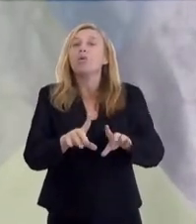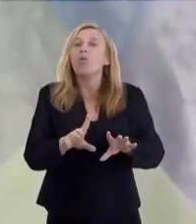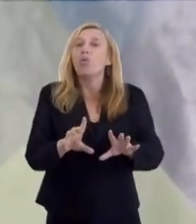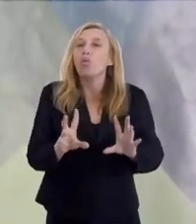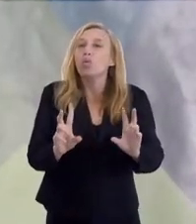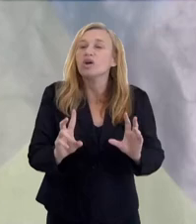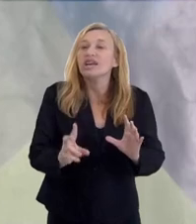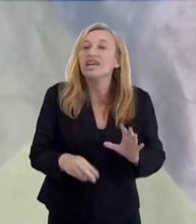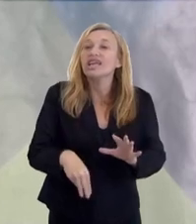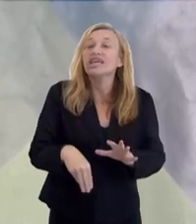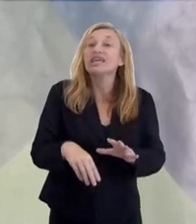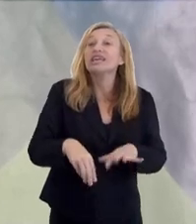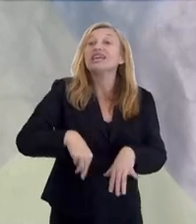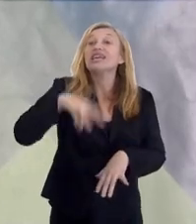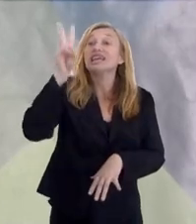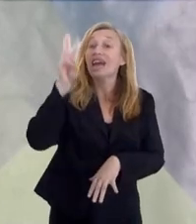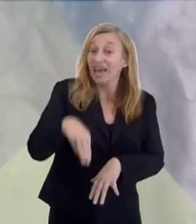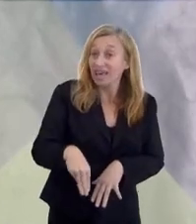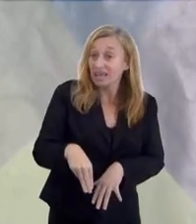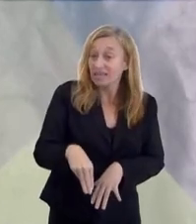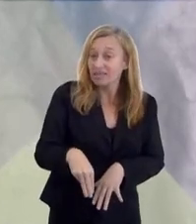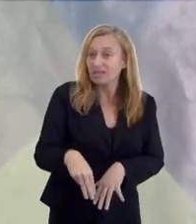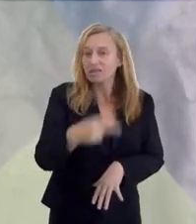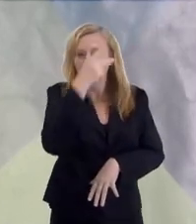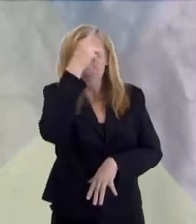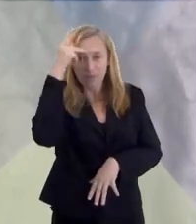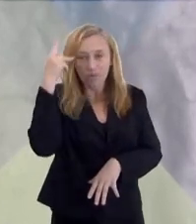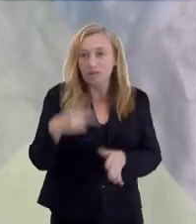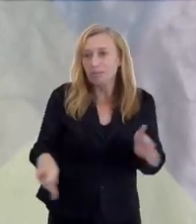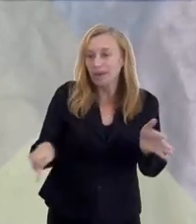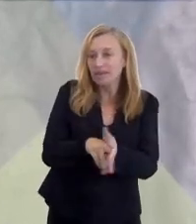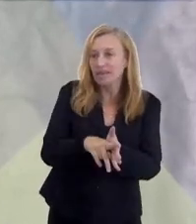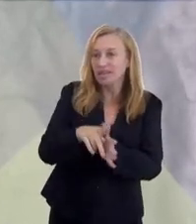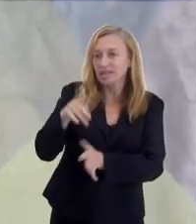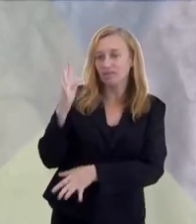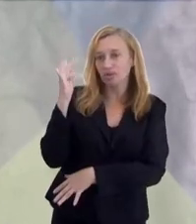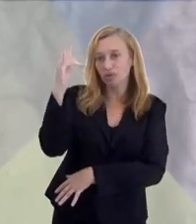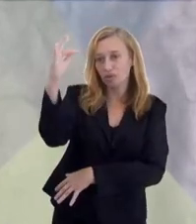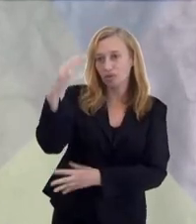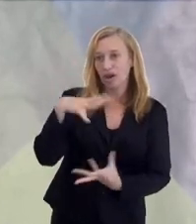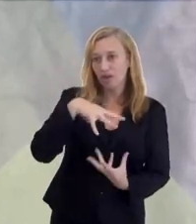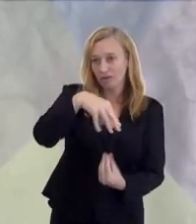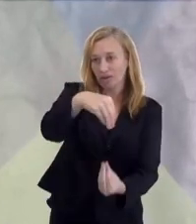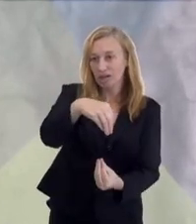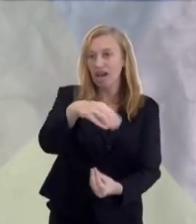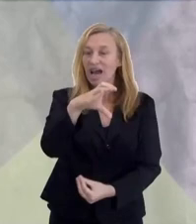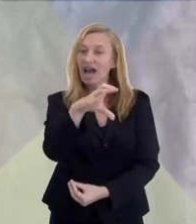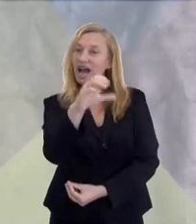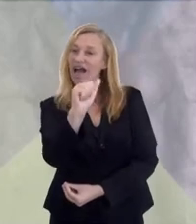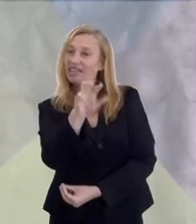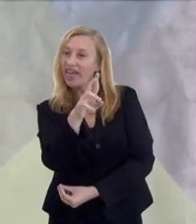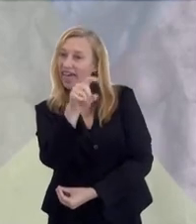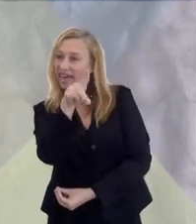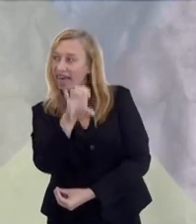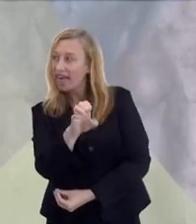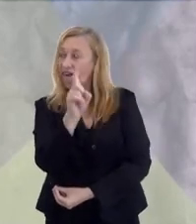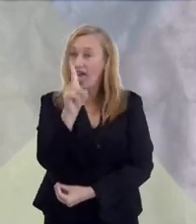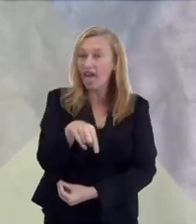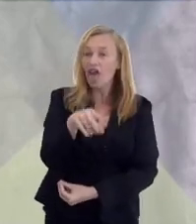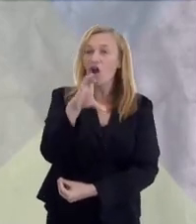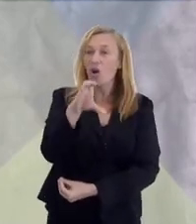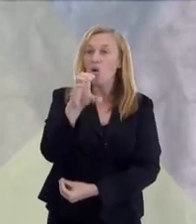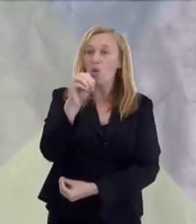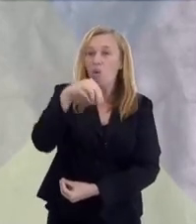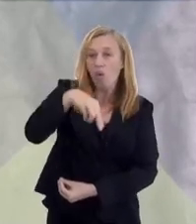quem é o autor, quem são os autores da filosofia espírita são os Espíritos. Kardec é o